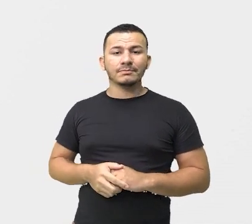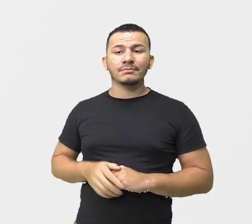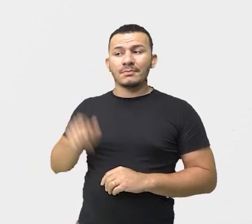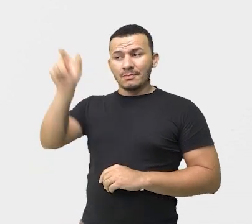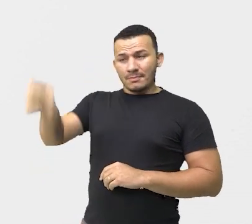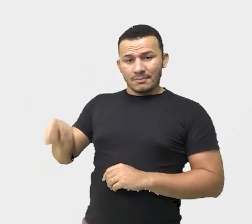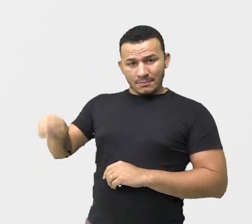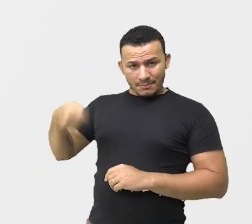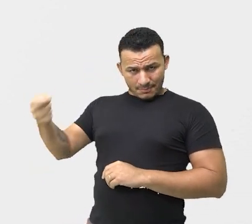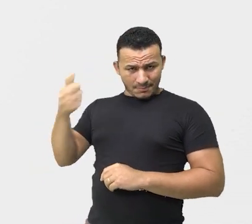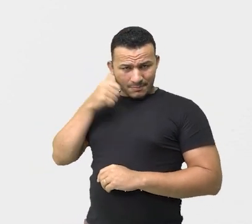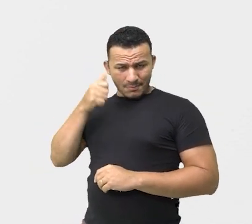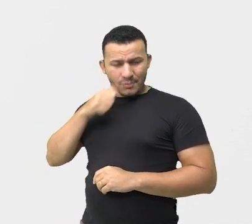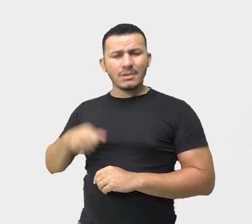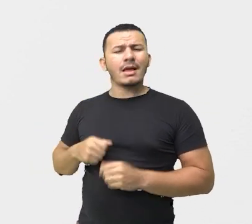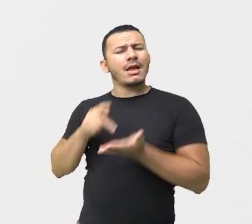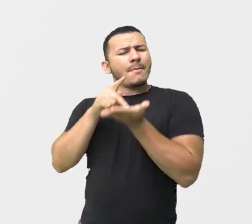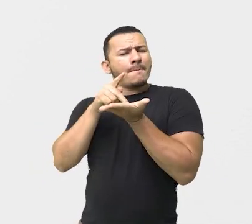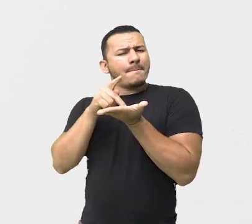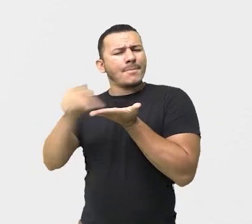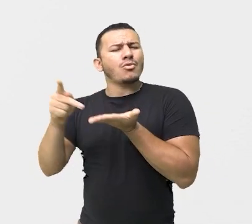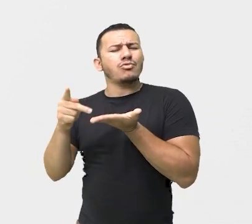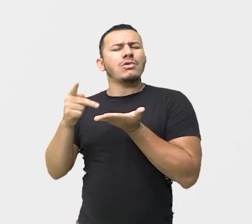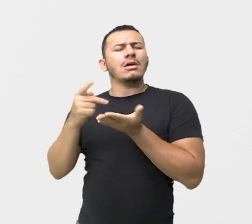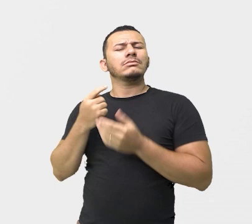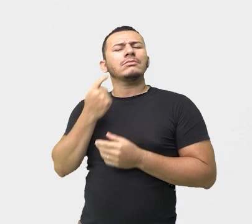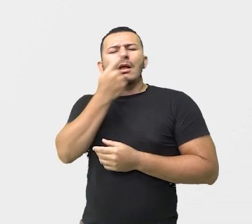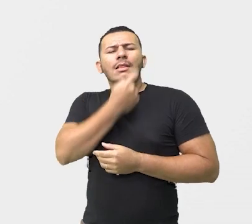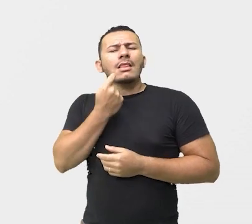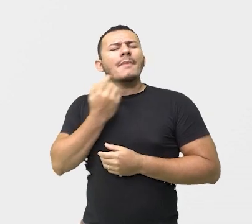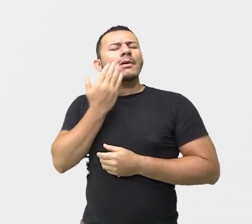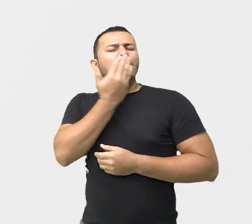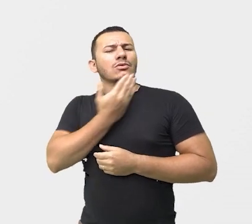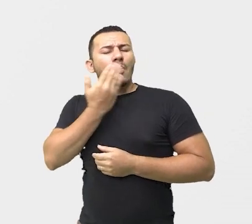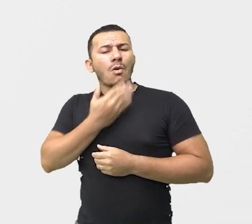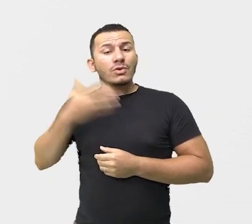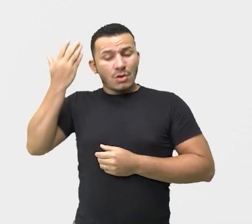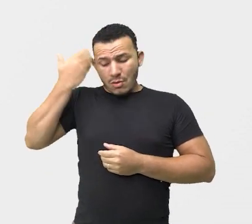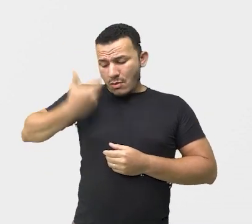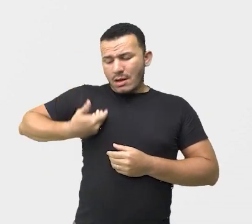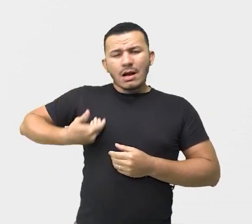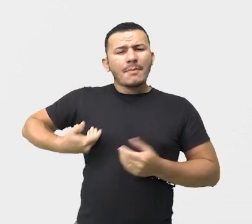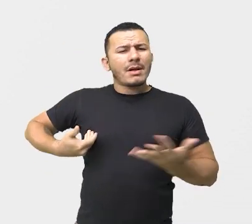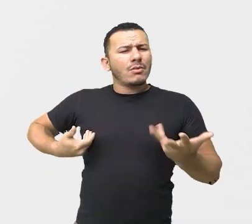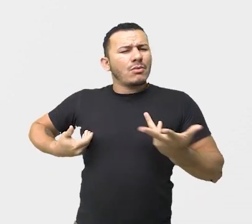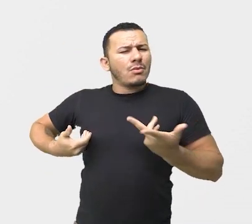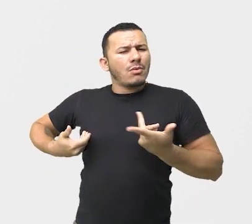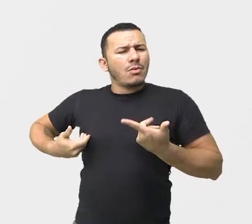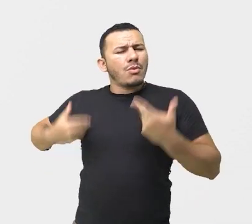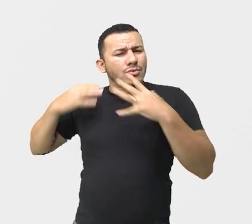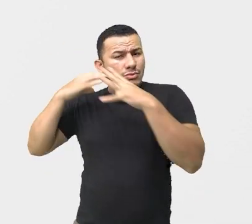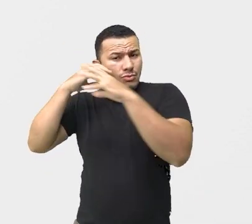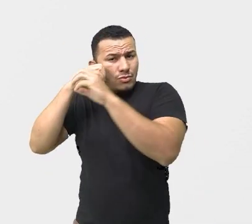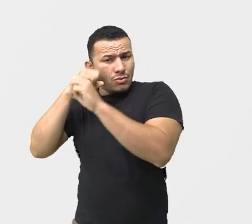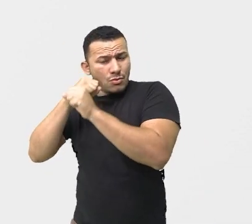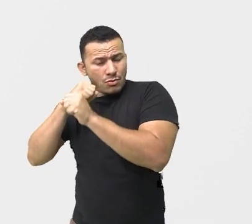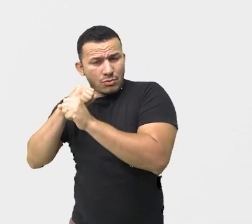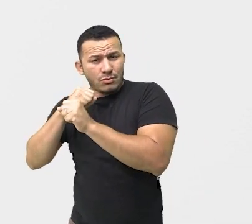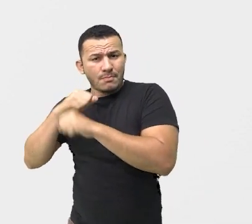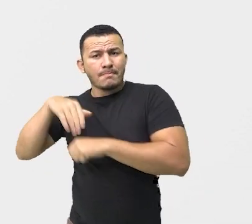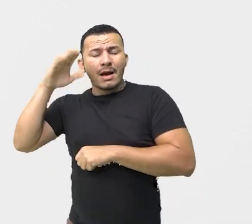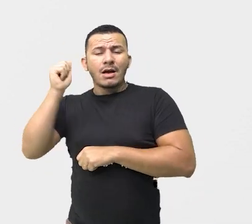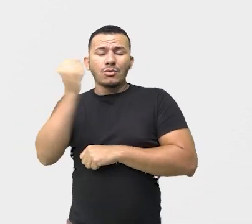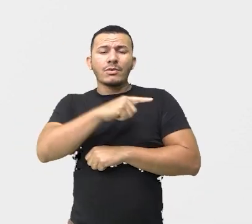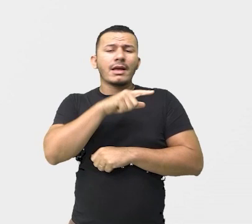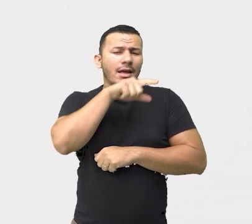Iracema, a virgem dos lábios de mel, que tinha os cabelos mais negros que a asa da grauna